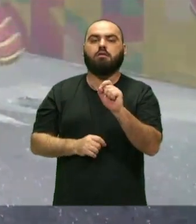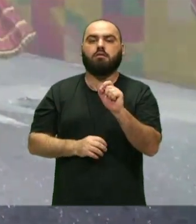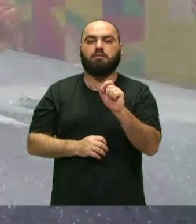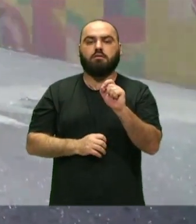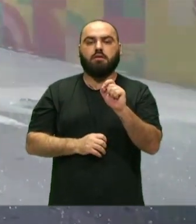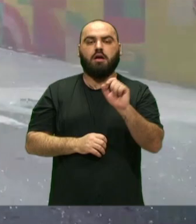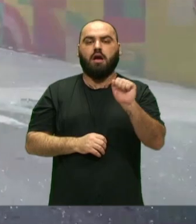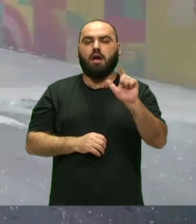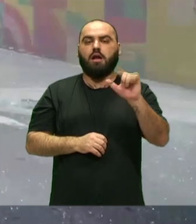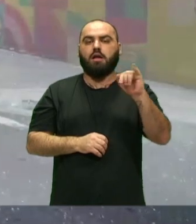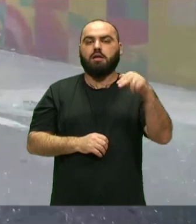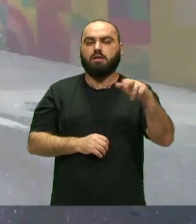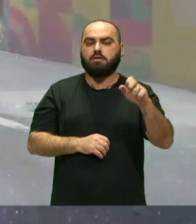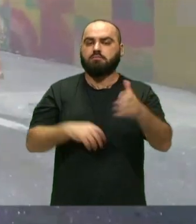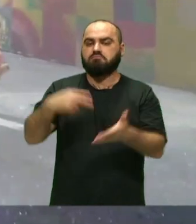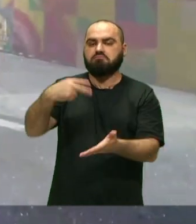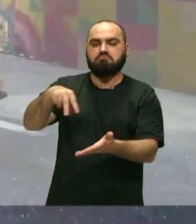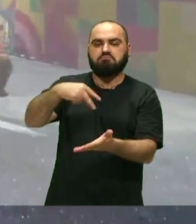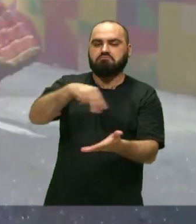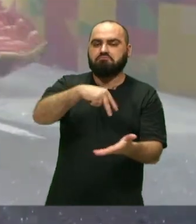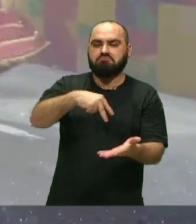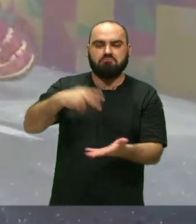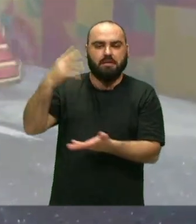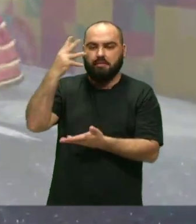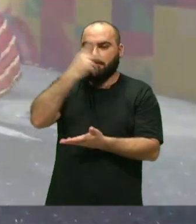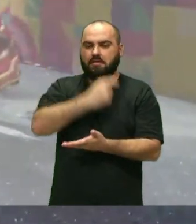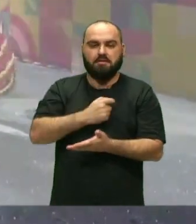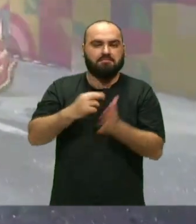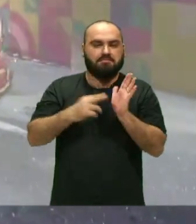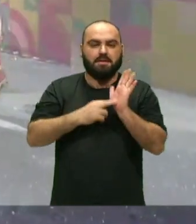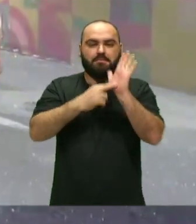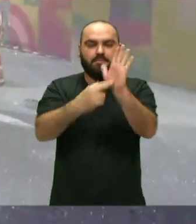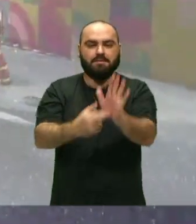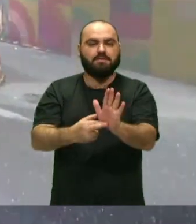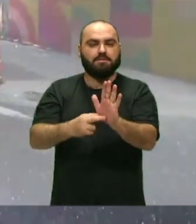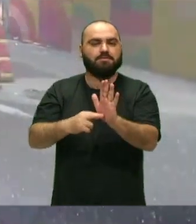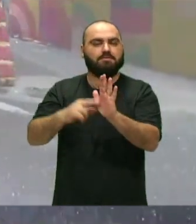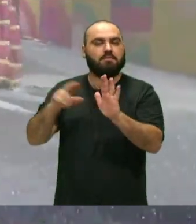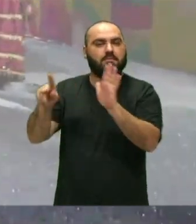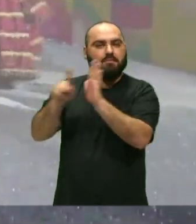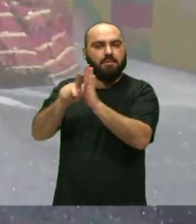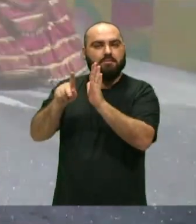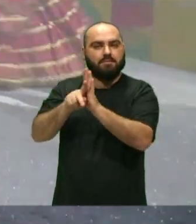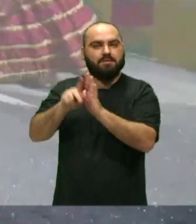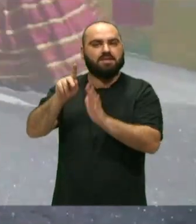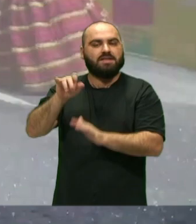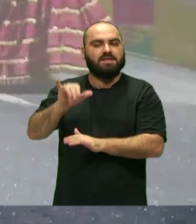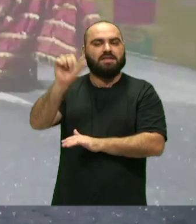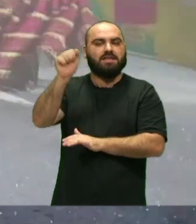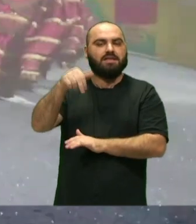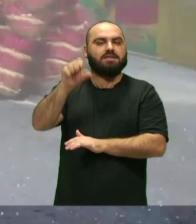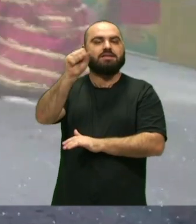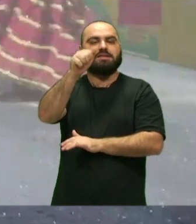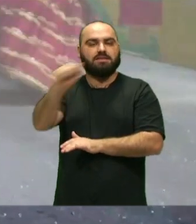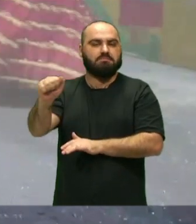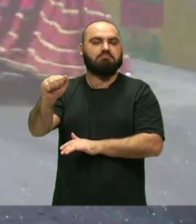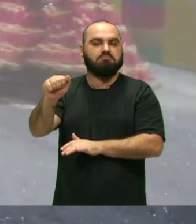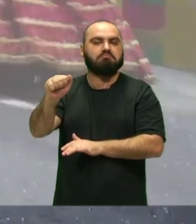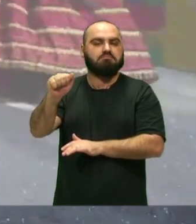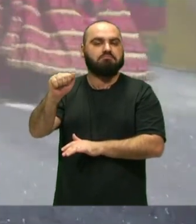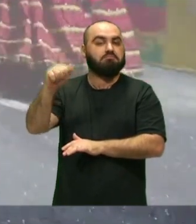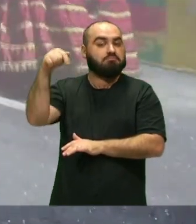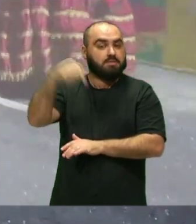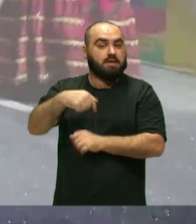Aline, né, dançando lindamente representando o Orixá em Ansan, que foi a homenageada do nosso carnaval nesse